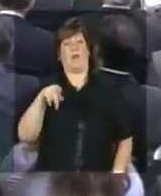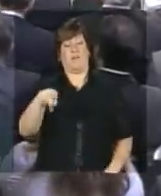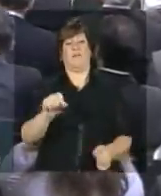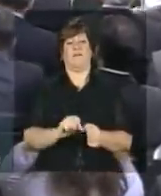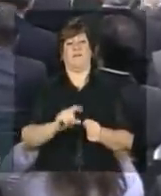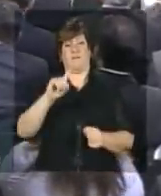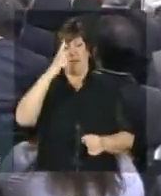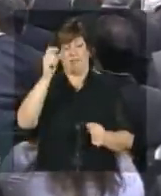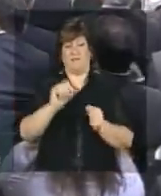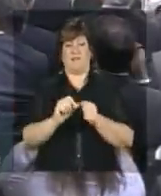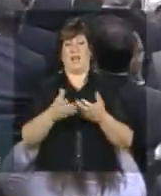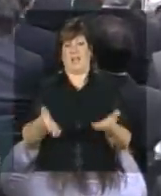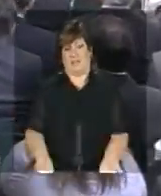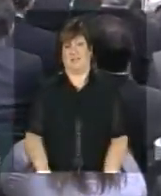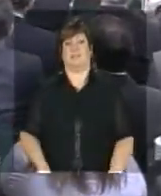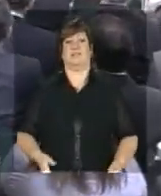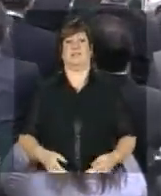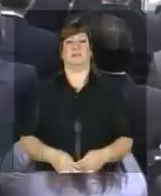E é estranho